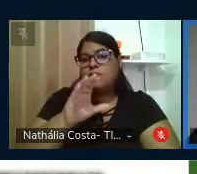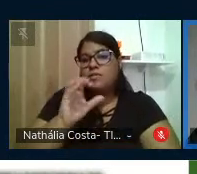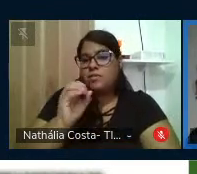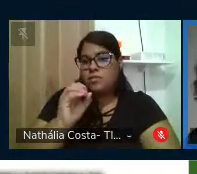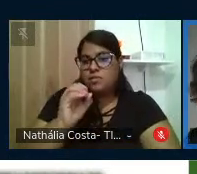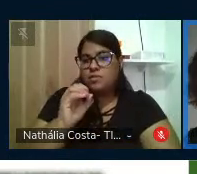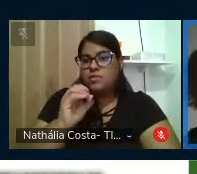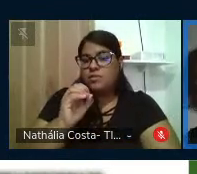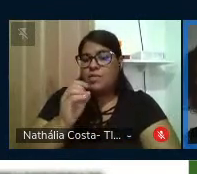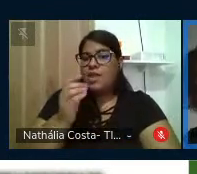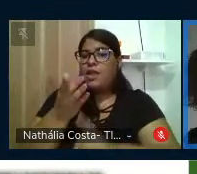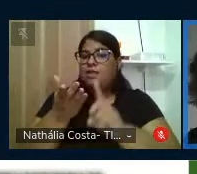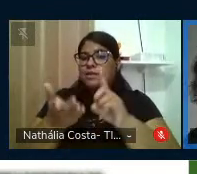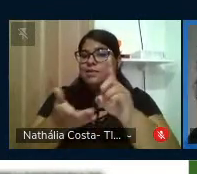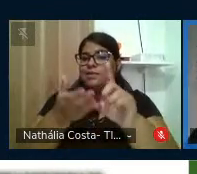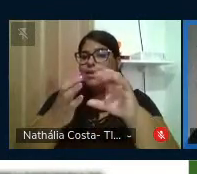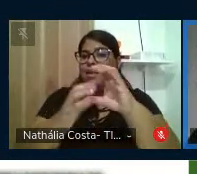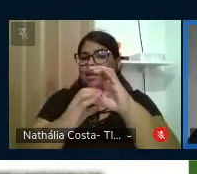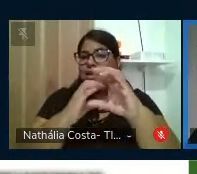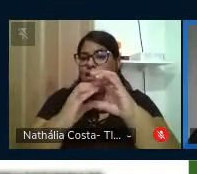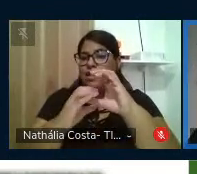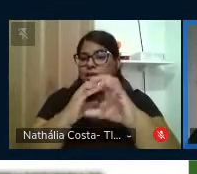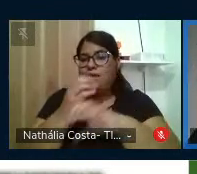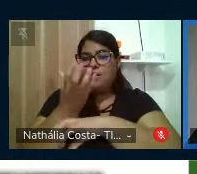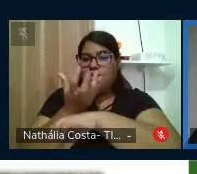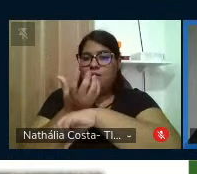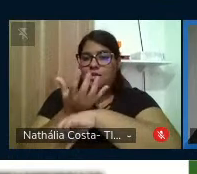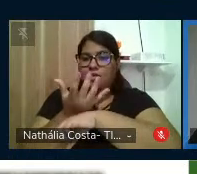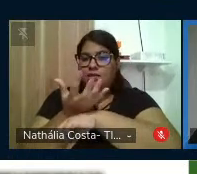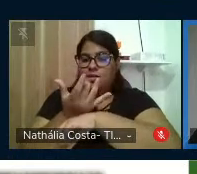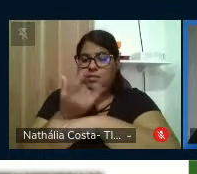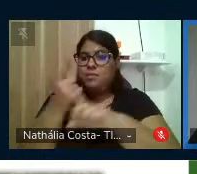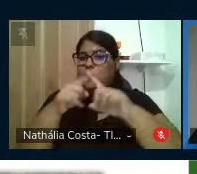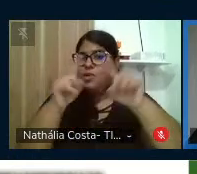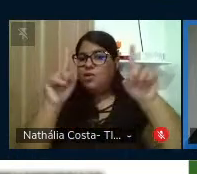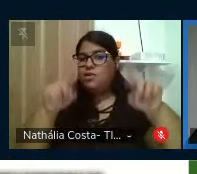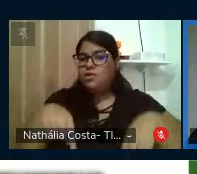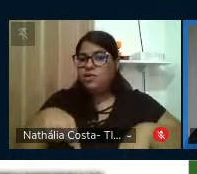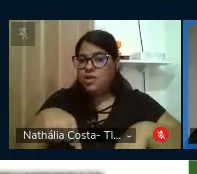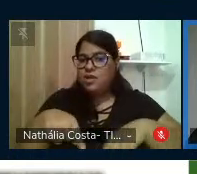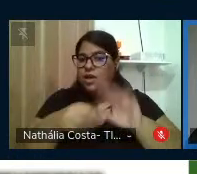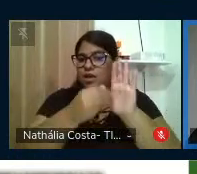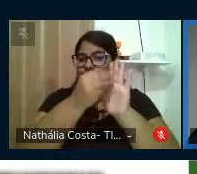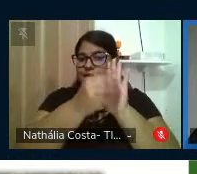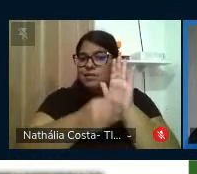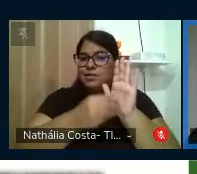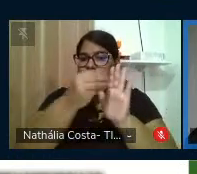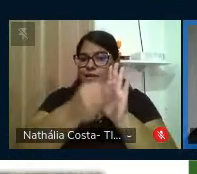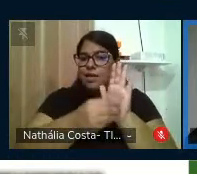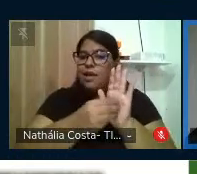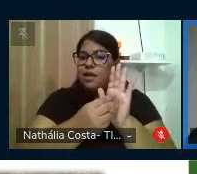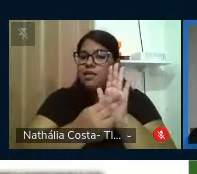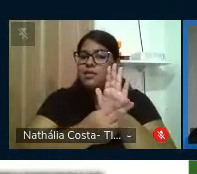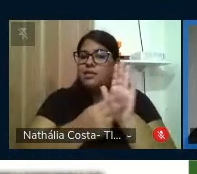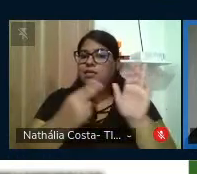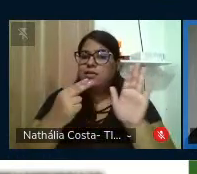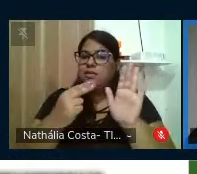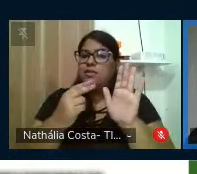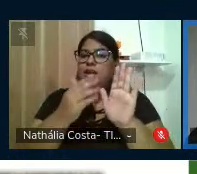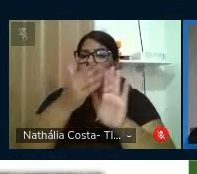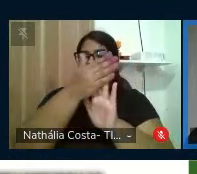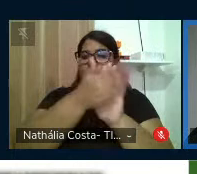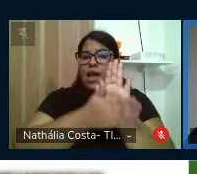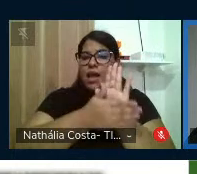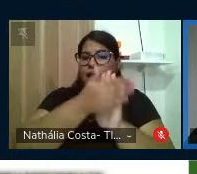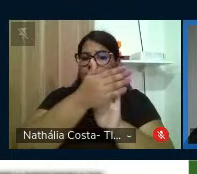da assessoria de comunicação da UFRPE pelo projeto gráfico com a autoria da capa e